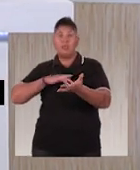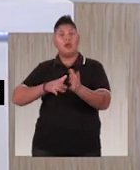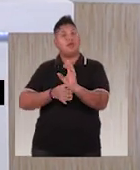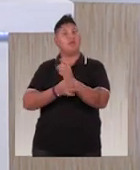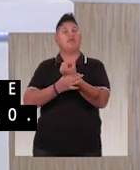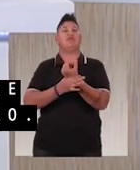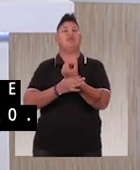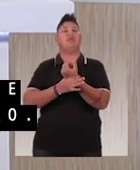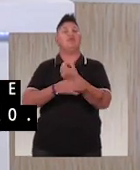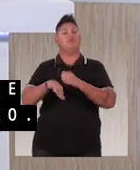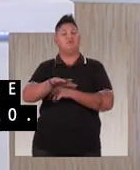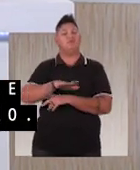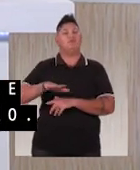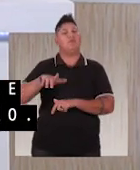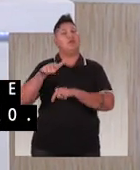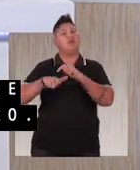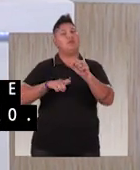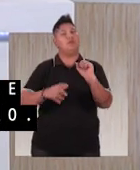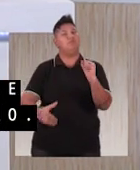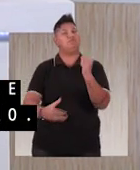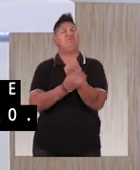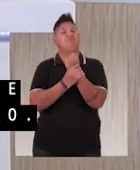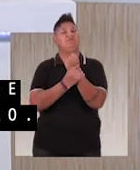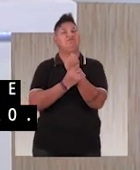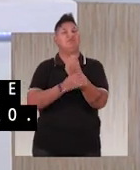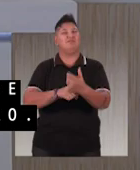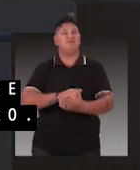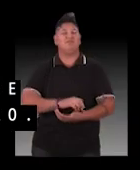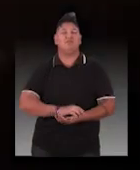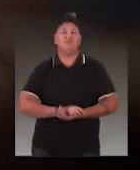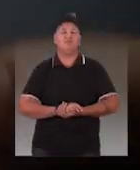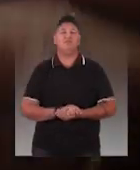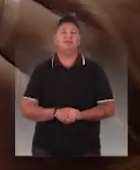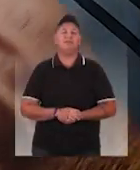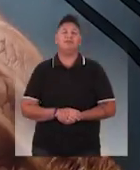para garantir um meio ambiente de trabalho mais seguro.